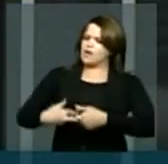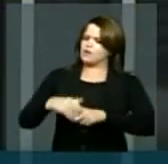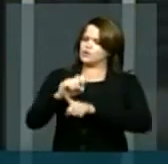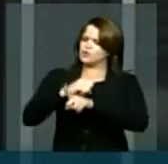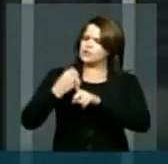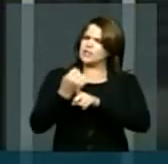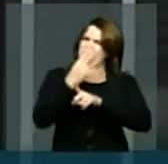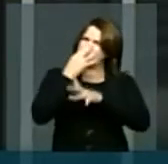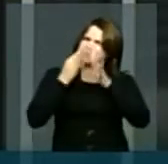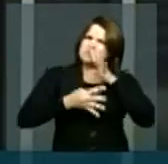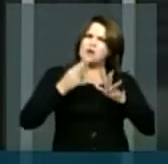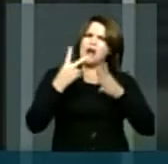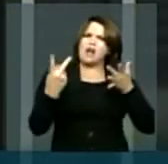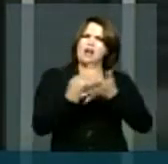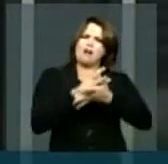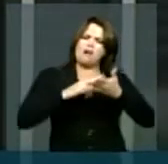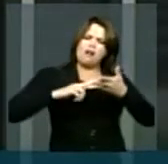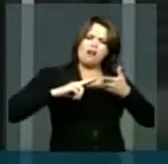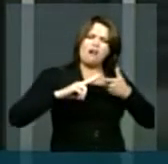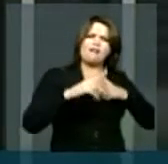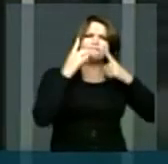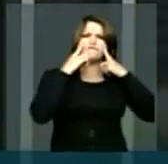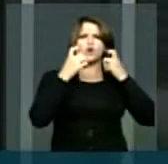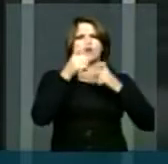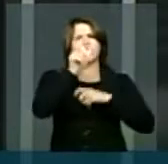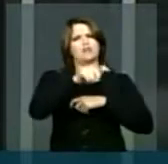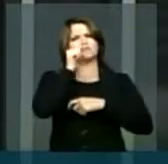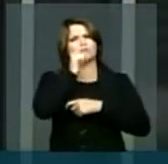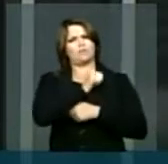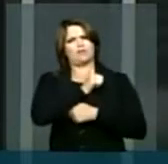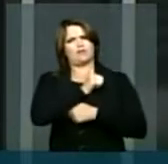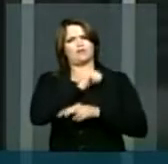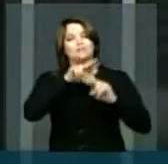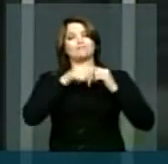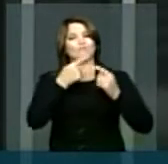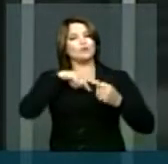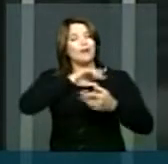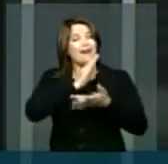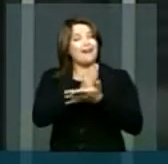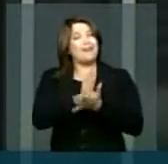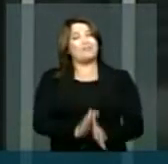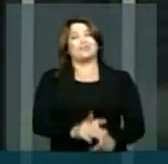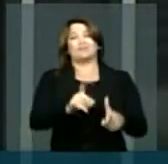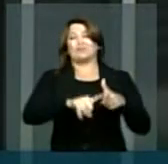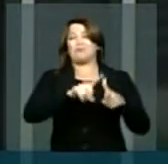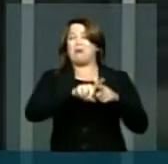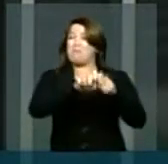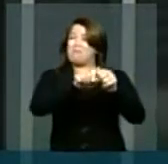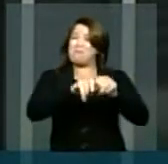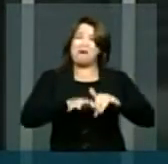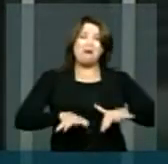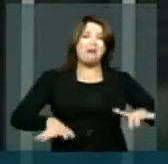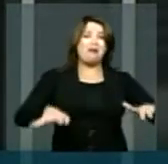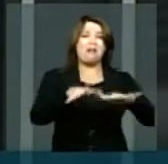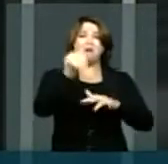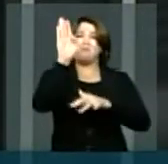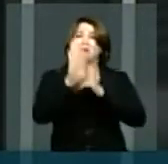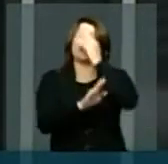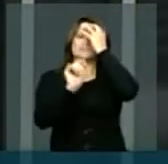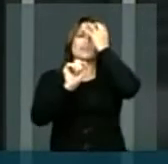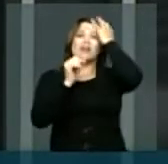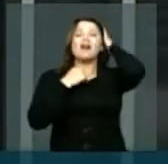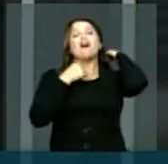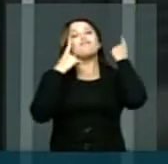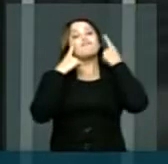denunciando as ações de violência contra a mulher para que a possa acabar com essa chaga que assola o país que é a violência